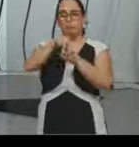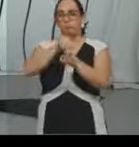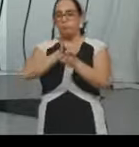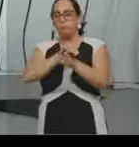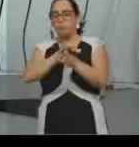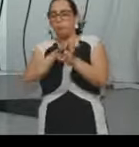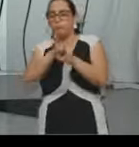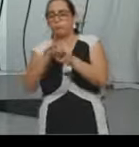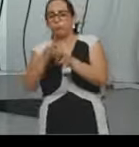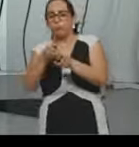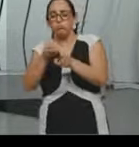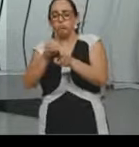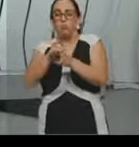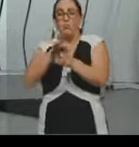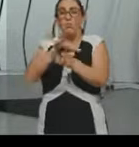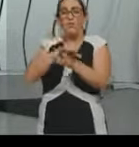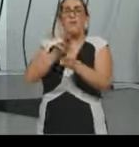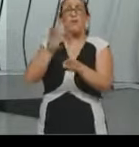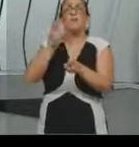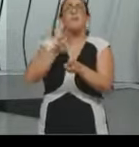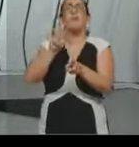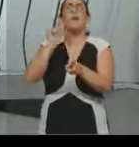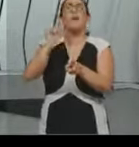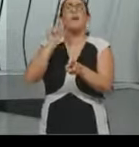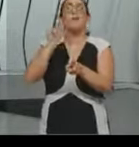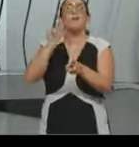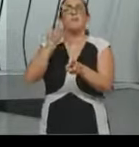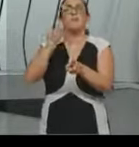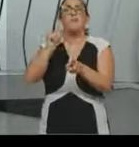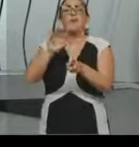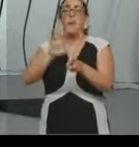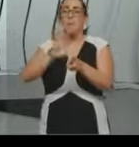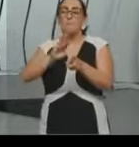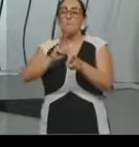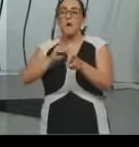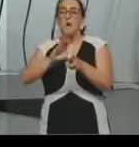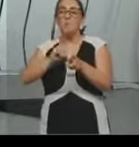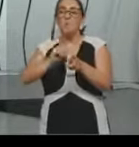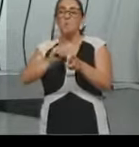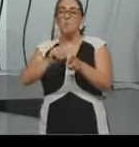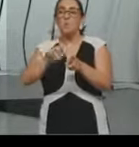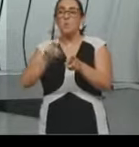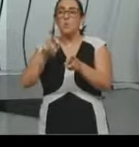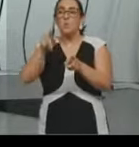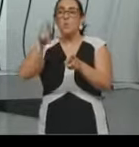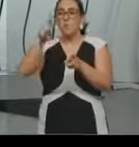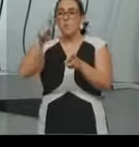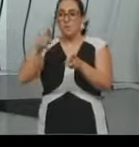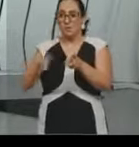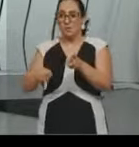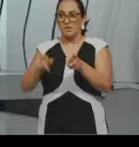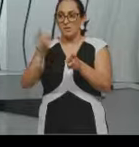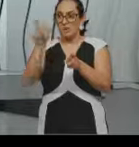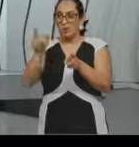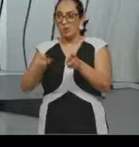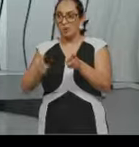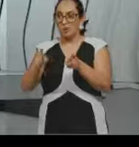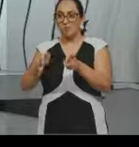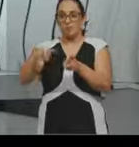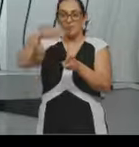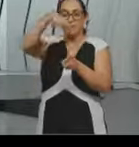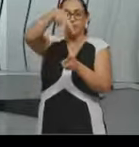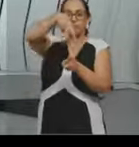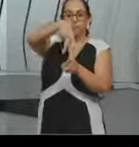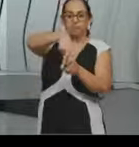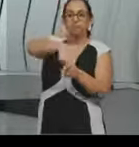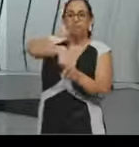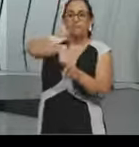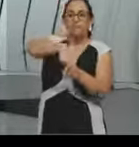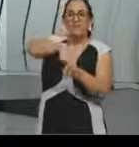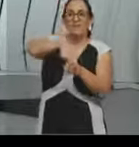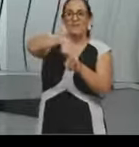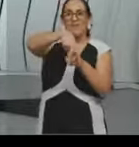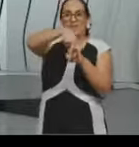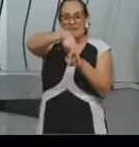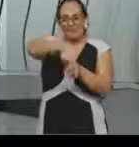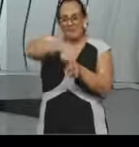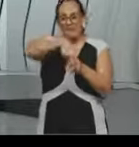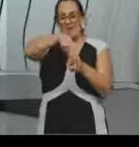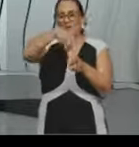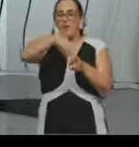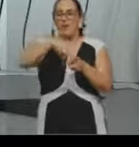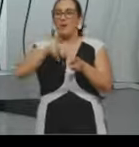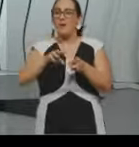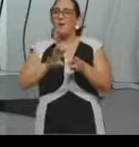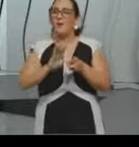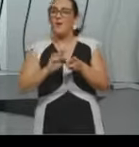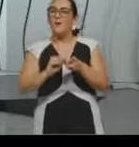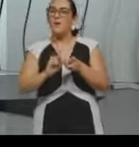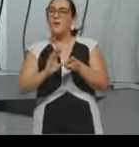amaciar quando a pessoa vai montar, né. Então, assim, muitas vezes utiliza para não machucar, é justificativa também para não